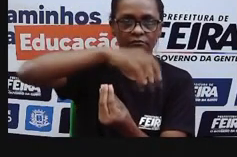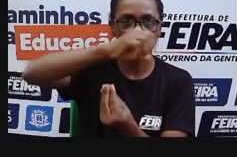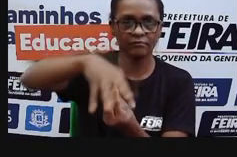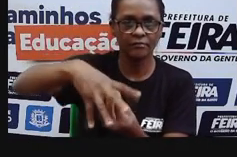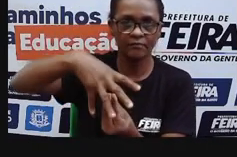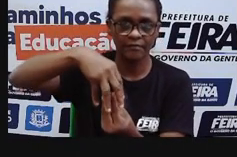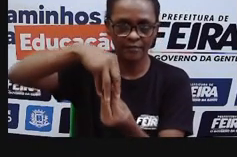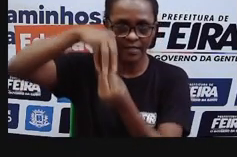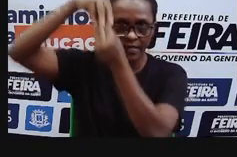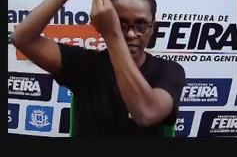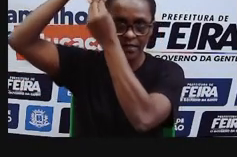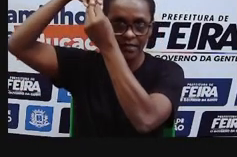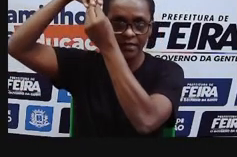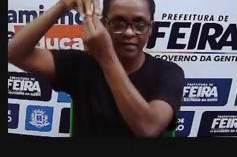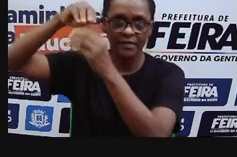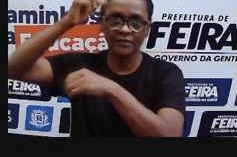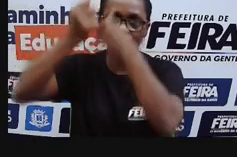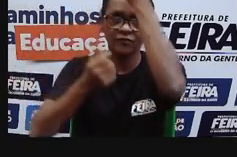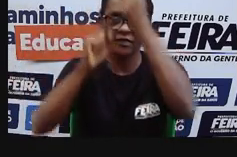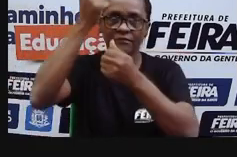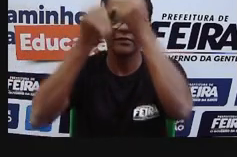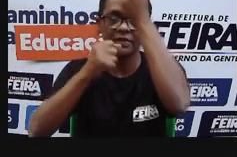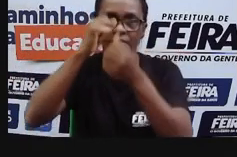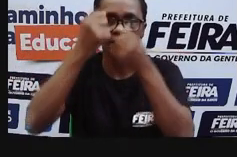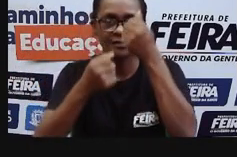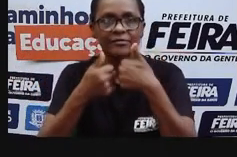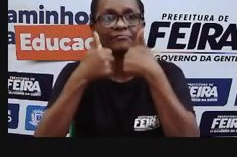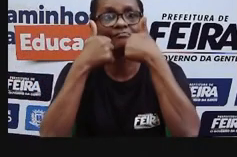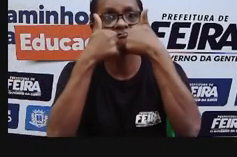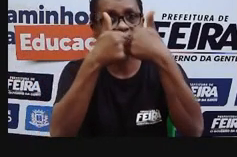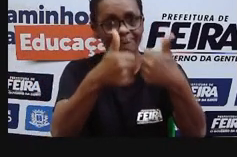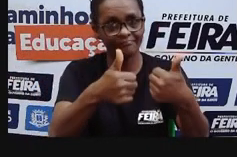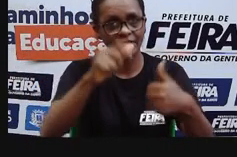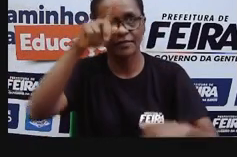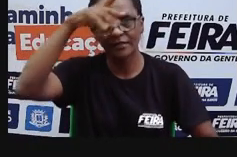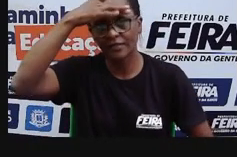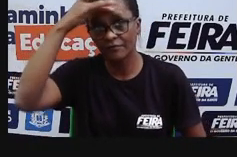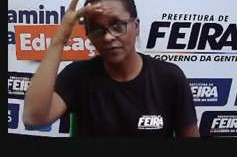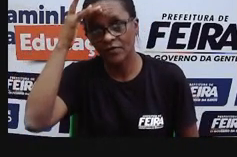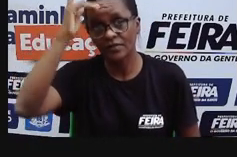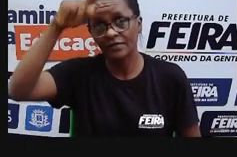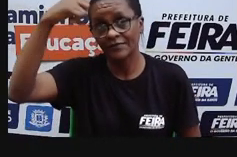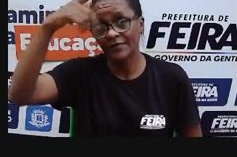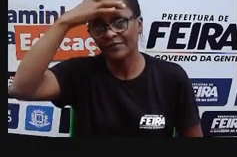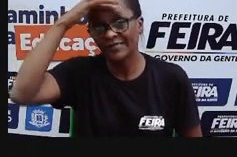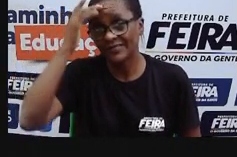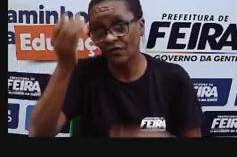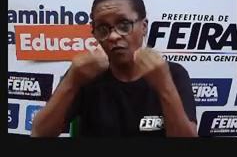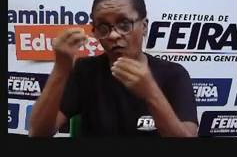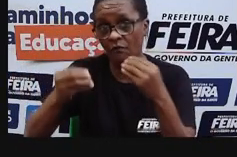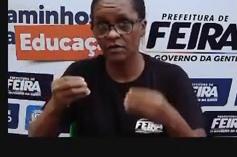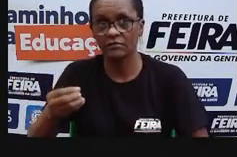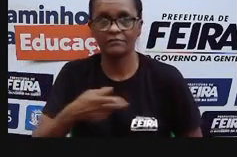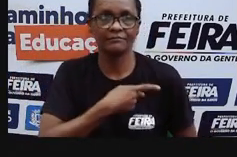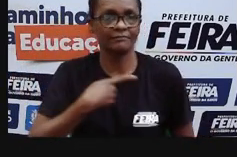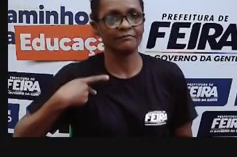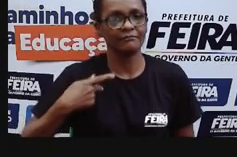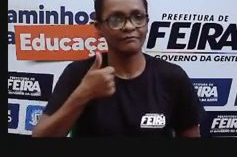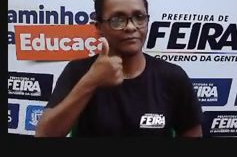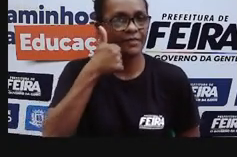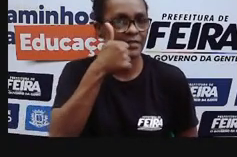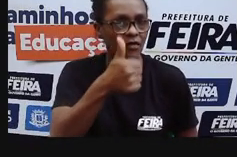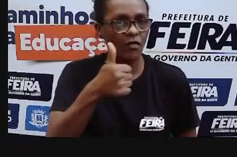substâncias que são produzidas por micro-organismos, tá? Um exemplo que eu trago aqui é a insulina.